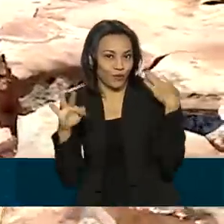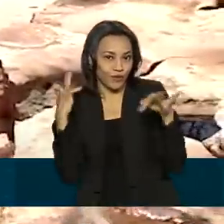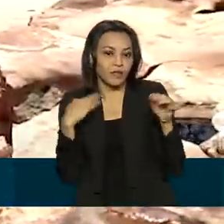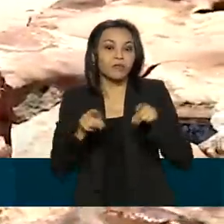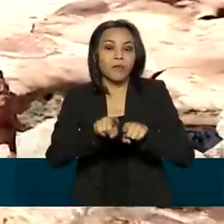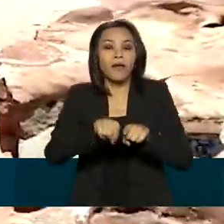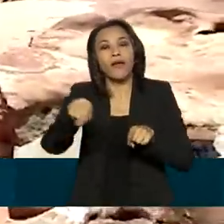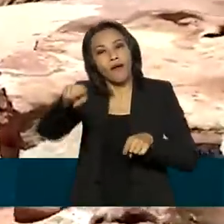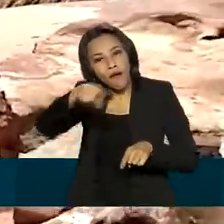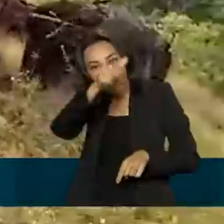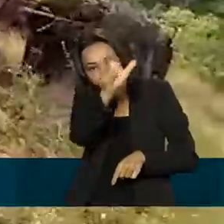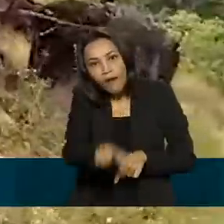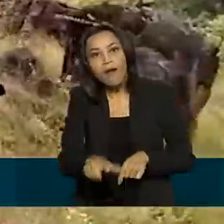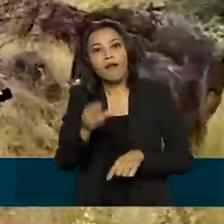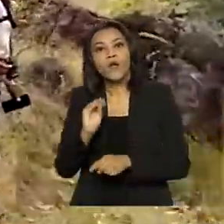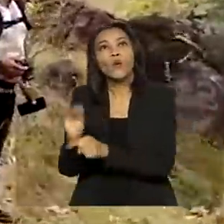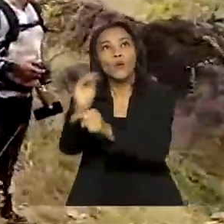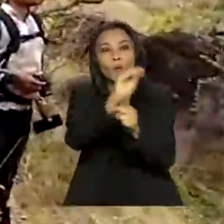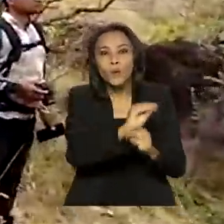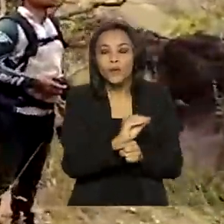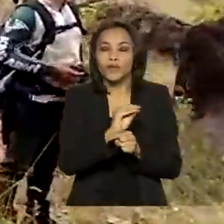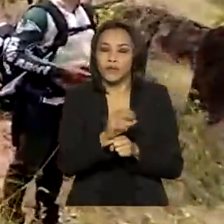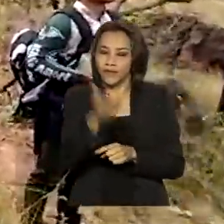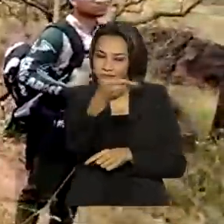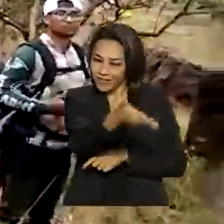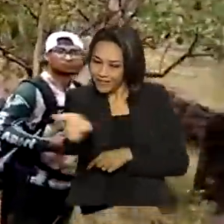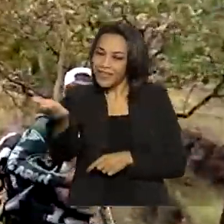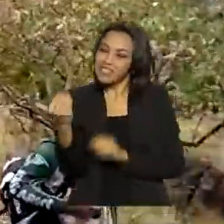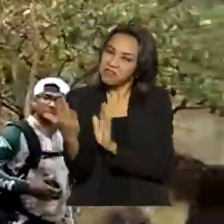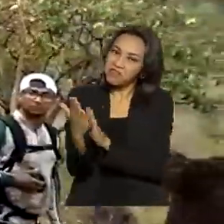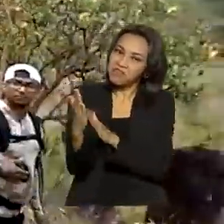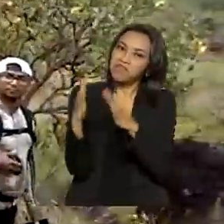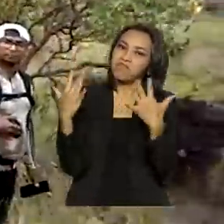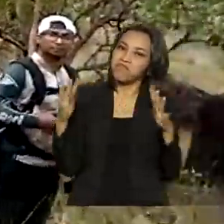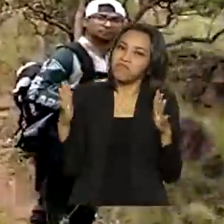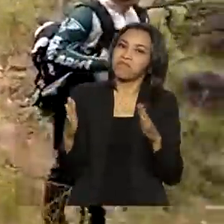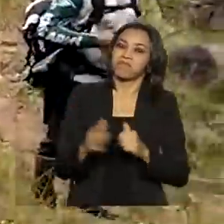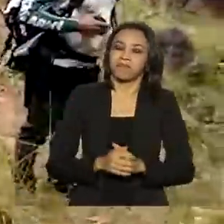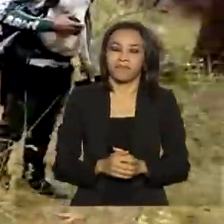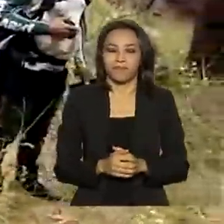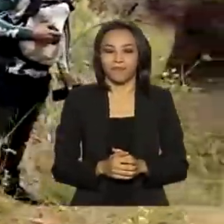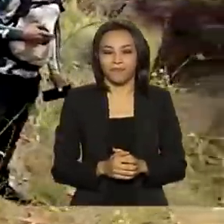preservação do meio ambiente. Os turistas aprovam. E aí, pessoal?